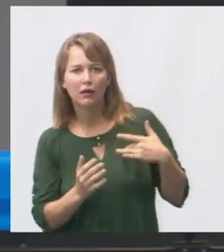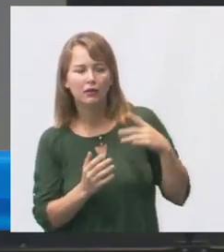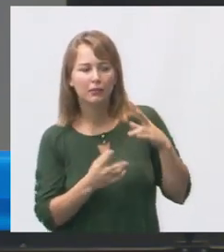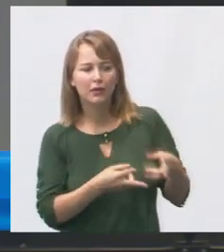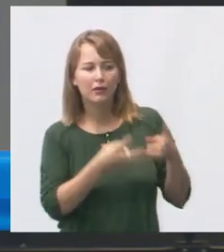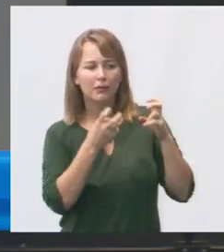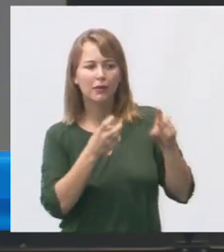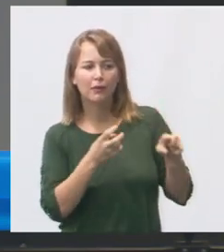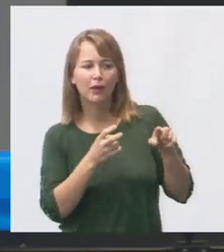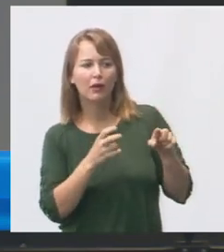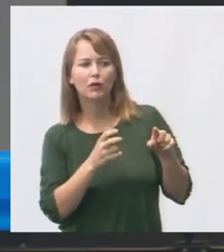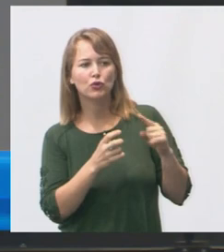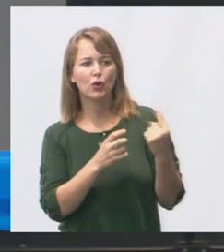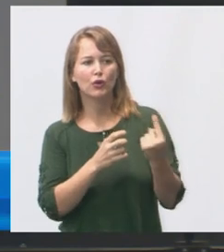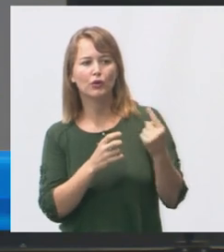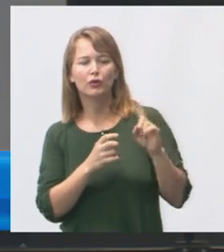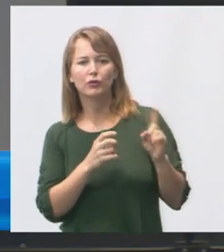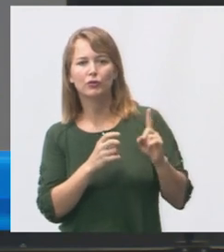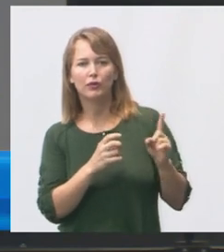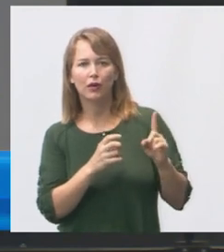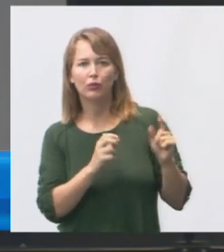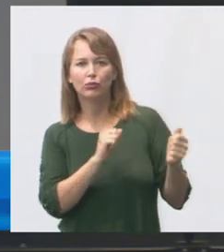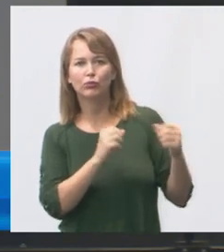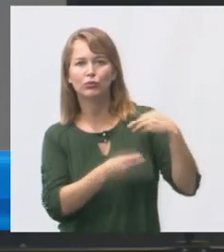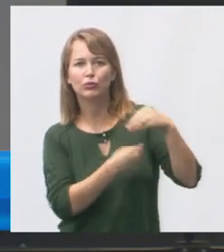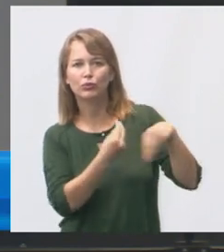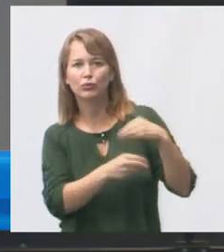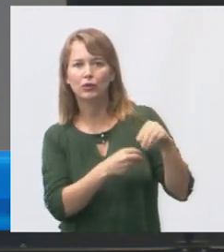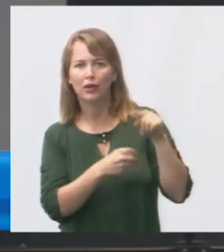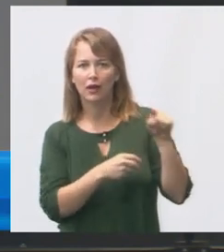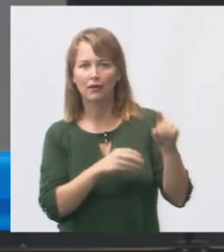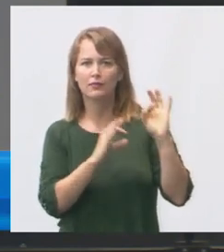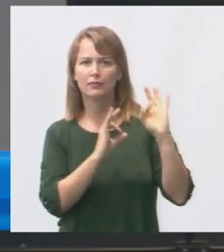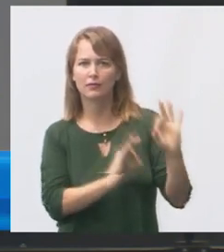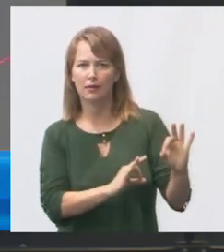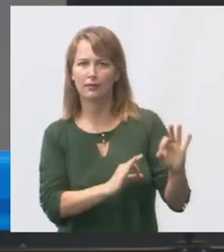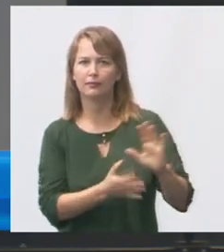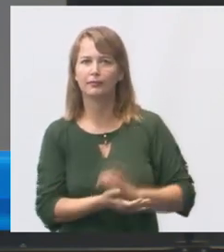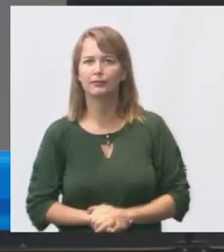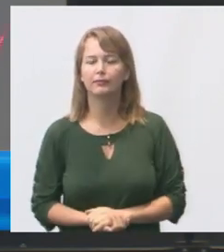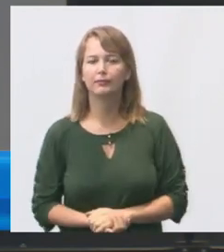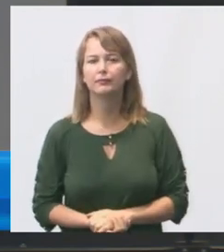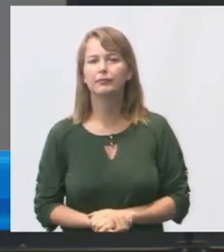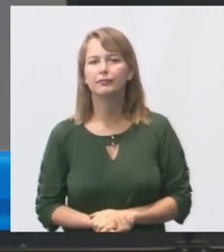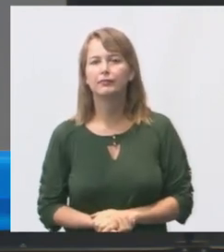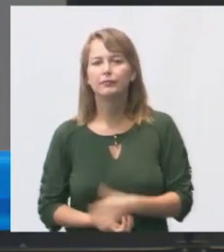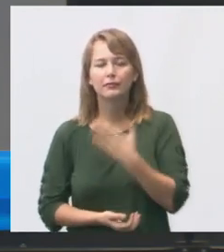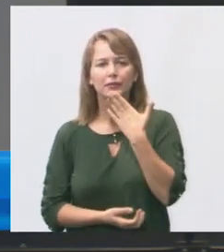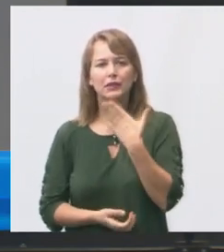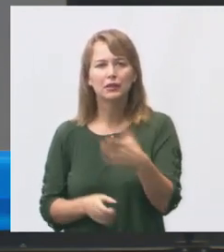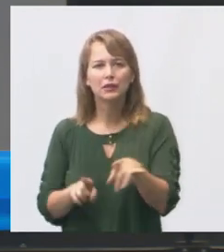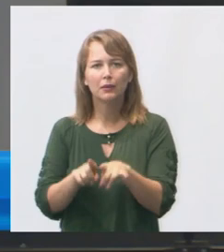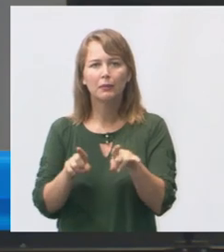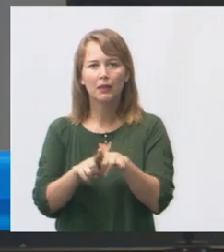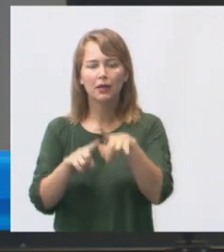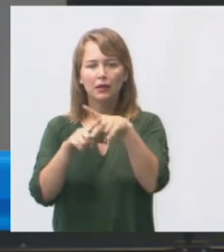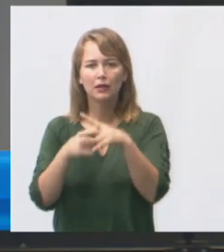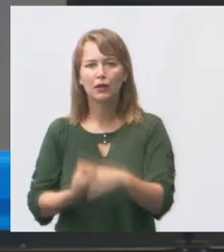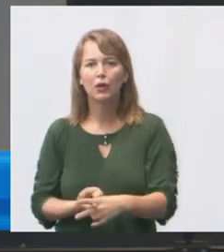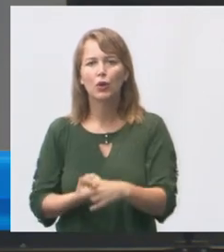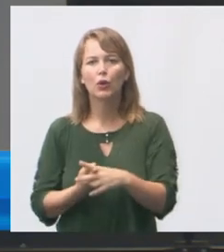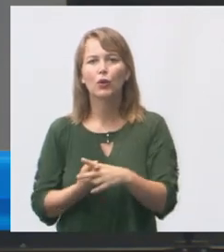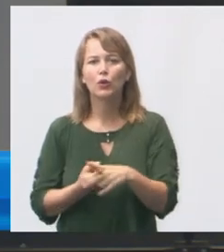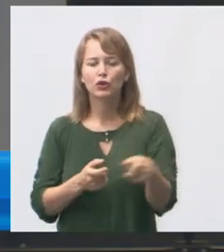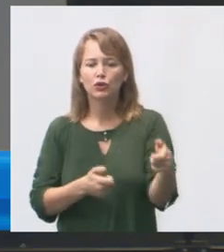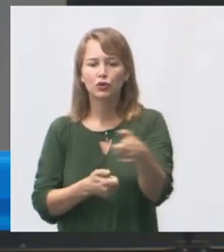enclausurado essa aqui está no padrão correto então solicitação também de manutenção dos extintores estavam